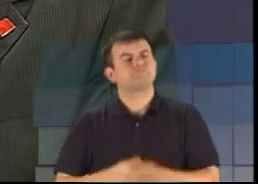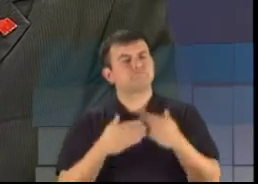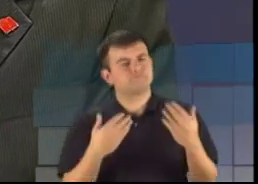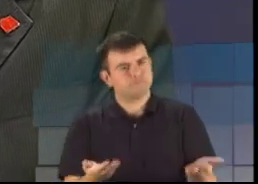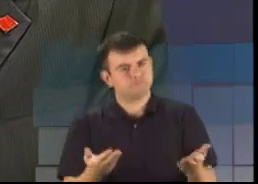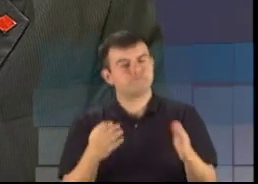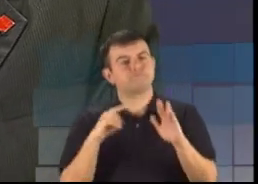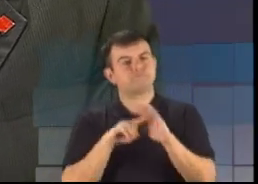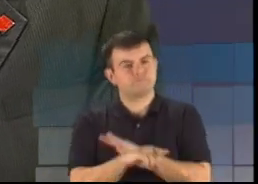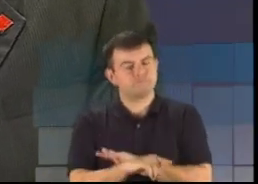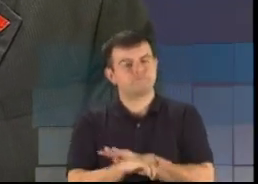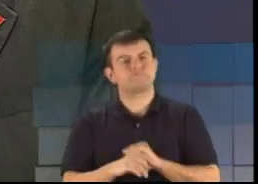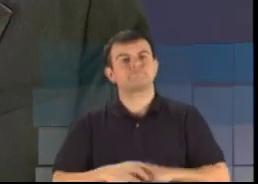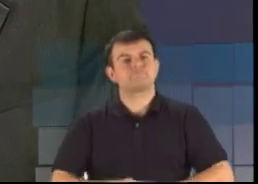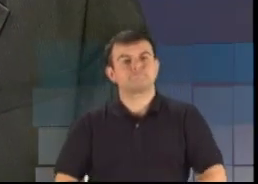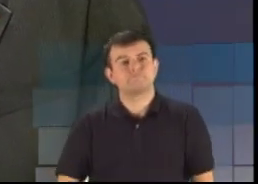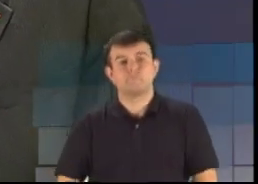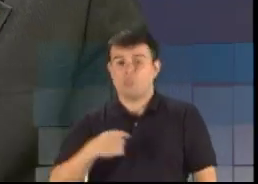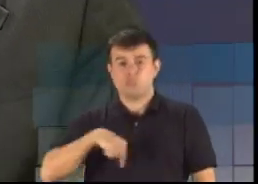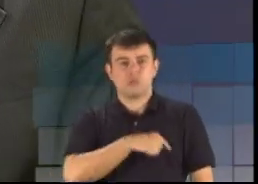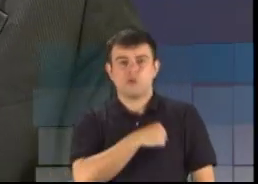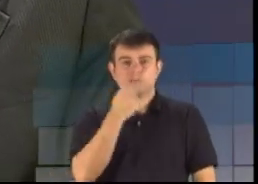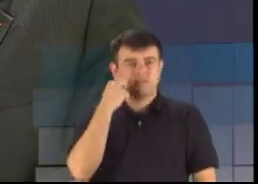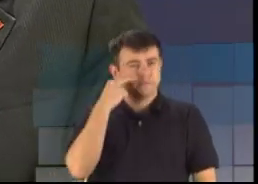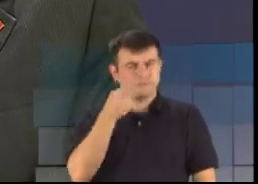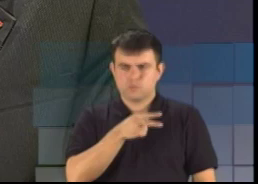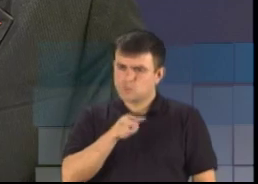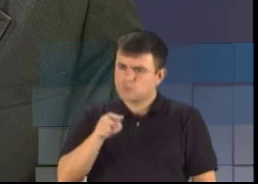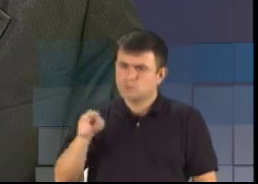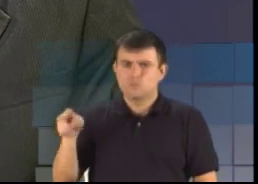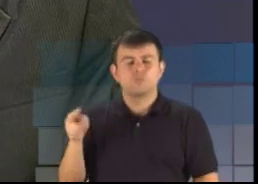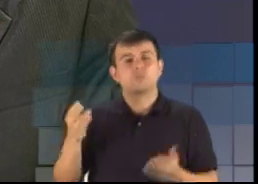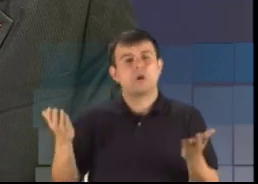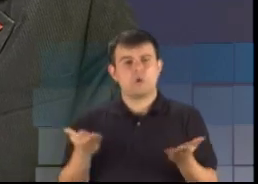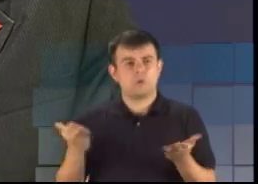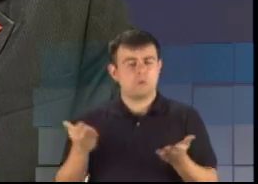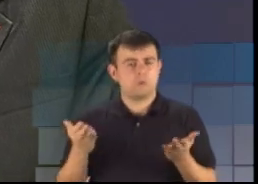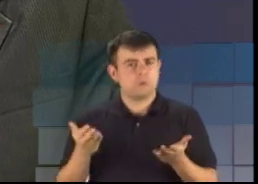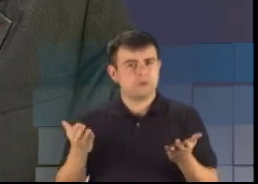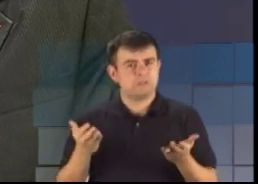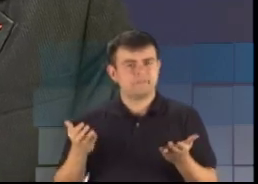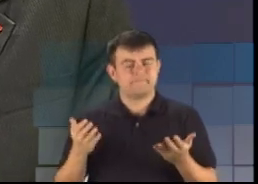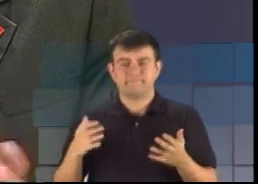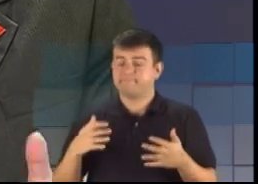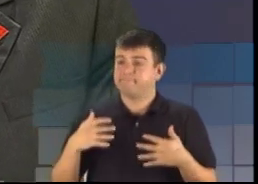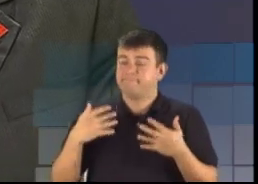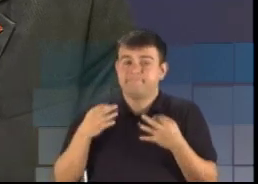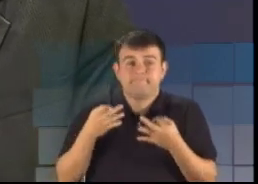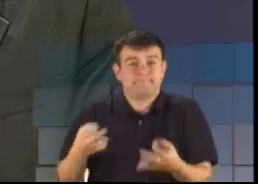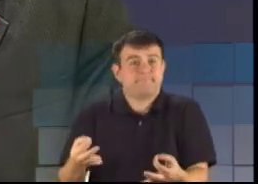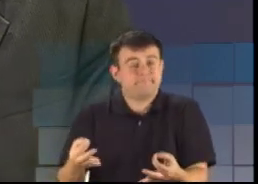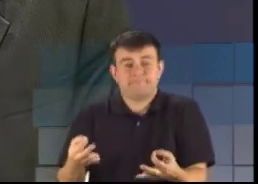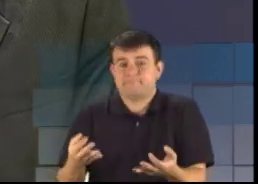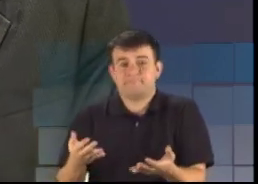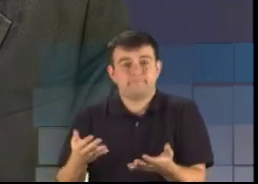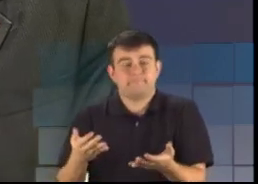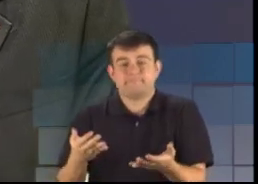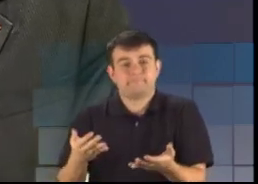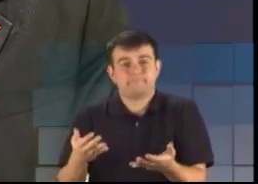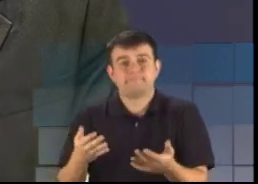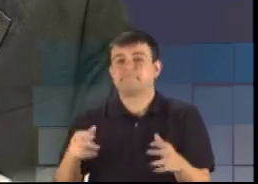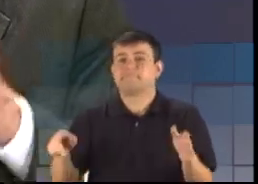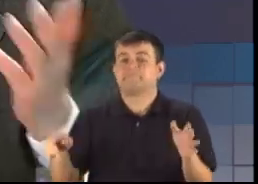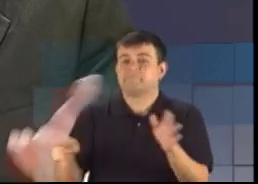Cairoli, nós temos visto esta barafunda, verdadeira barafunda, dos